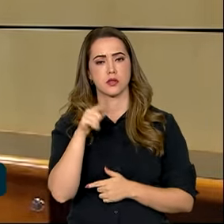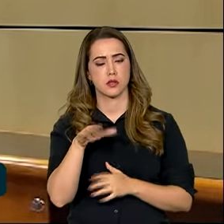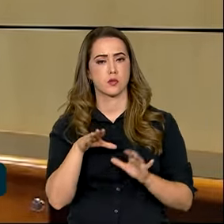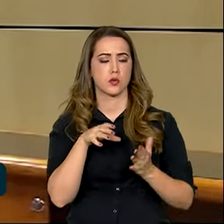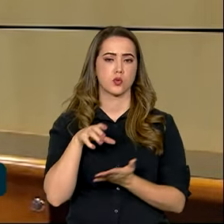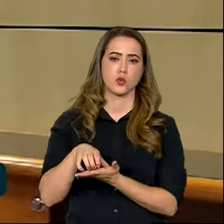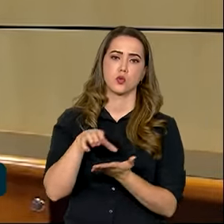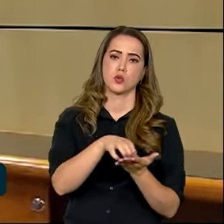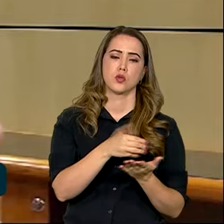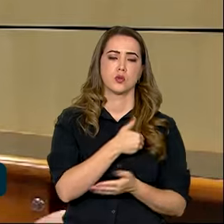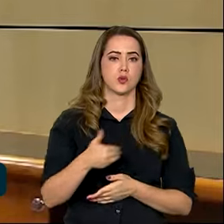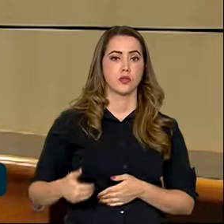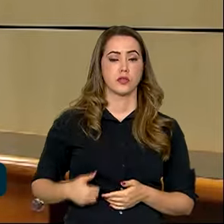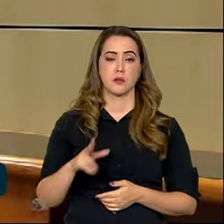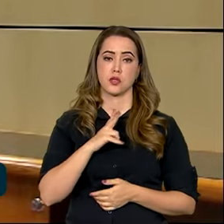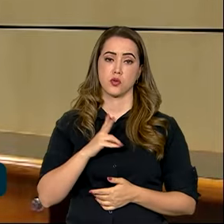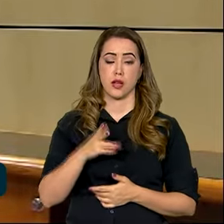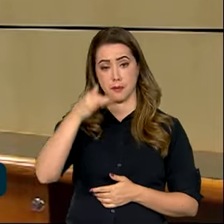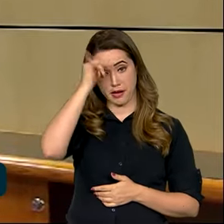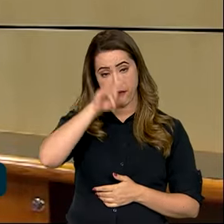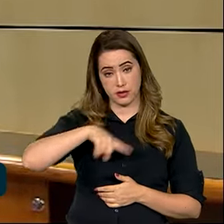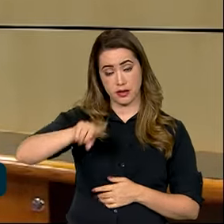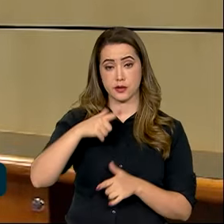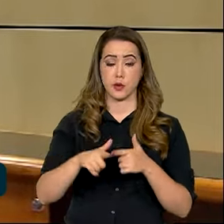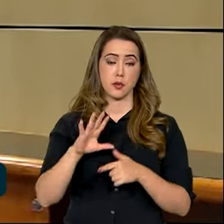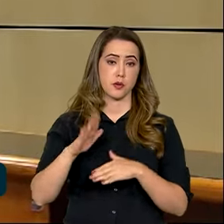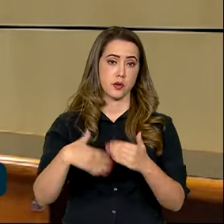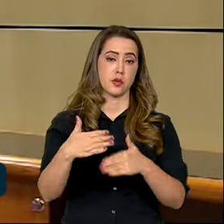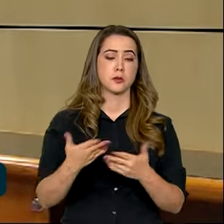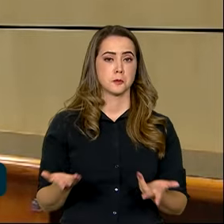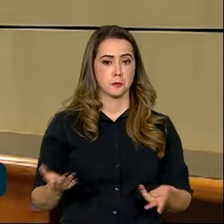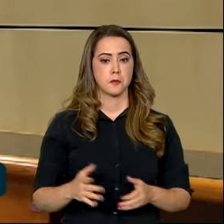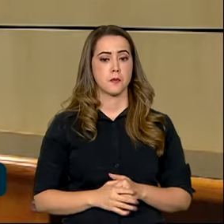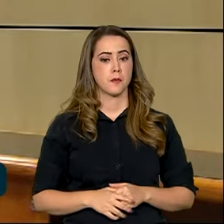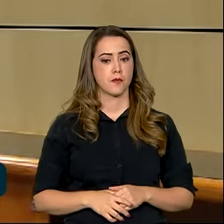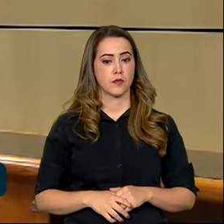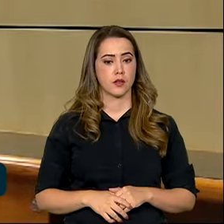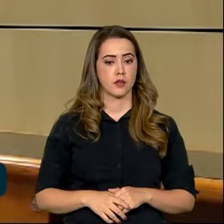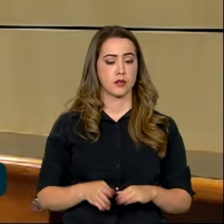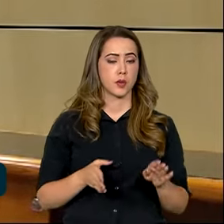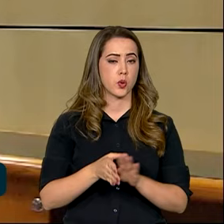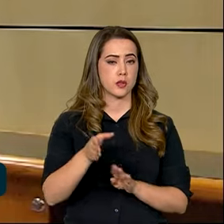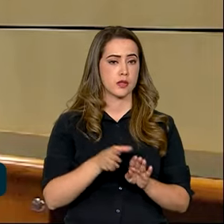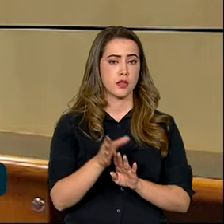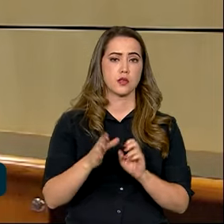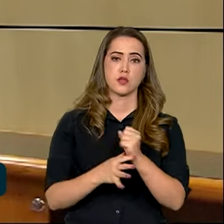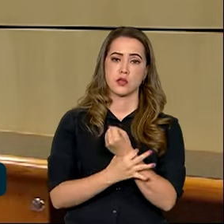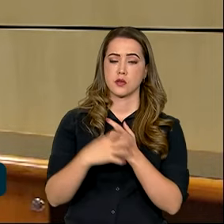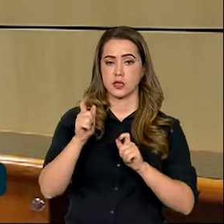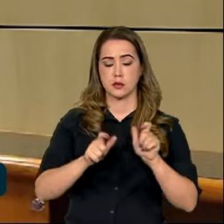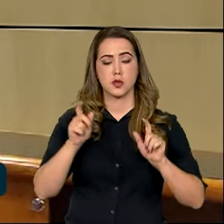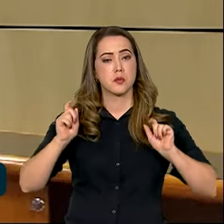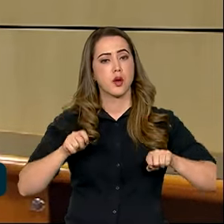públicos e privados para não permitir que essas fraudes continuem, e dicas de segurança para o cidadão,